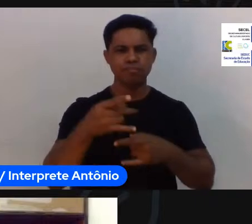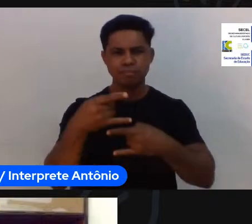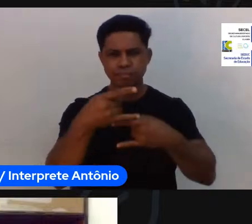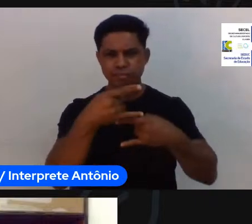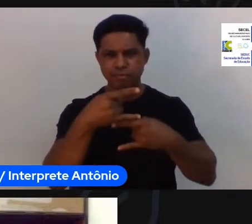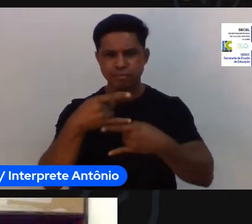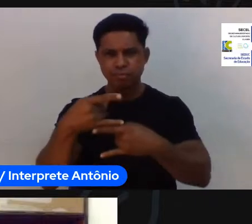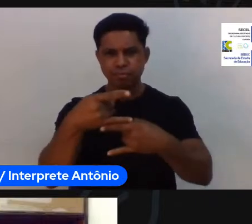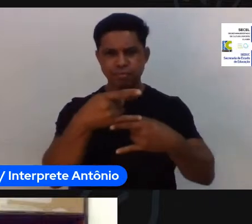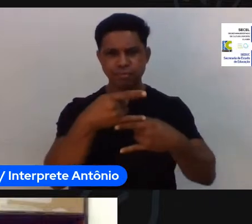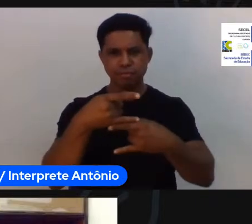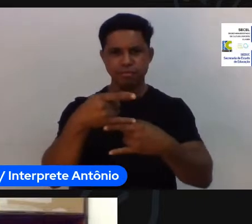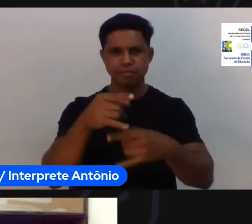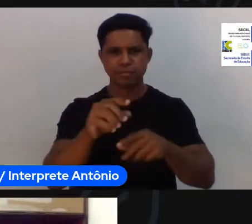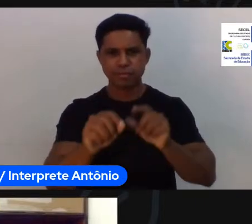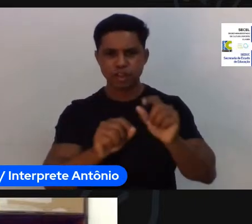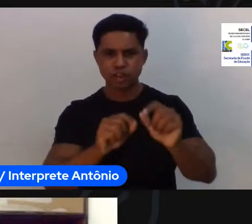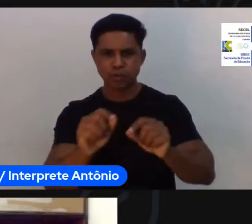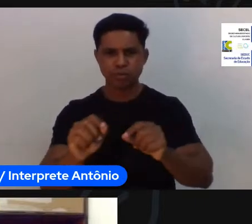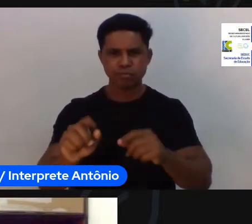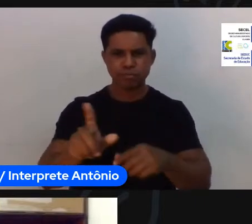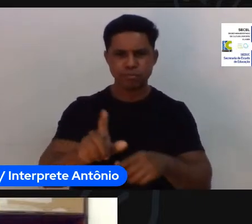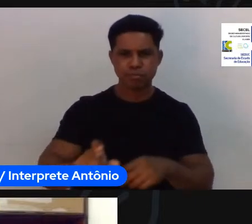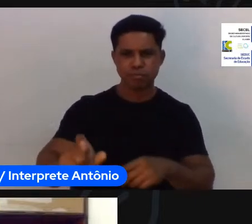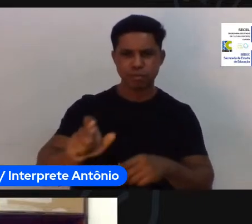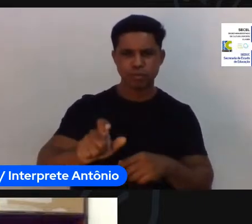utilizando.